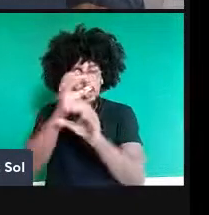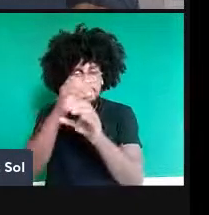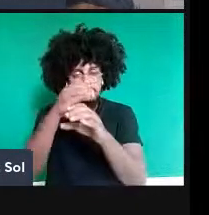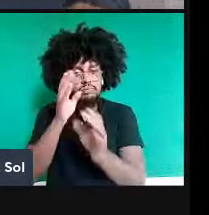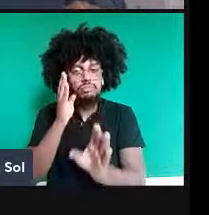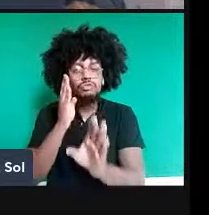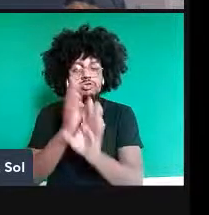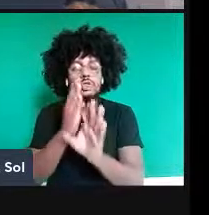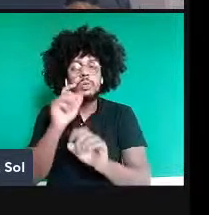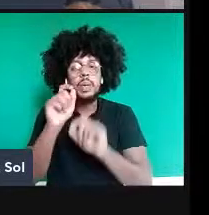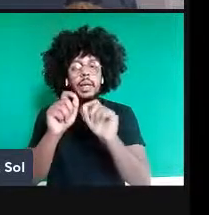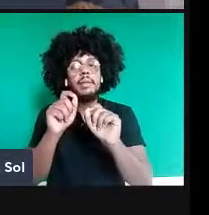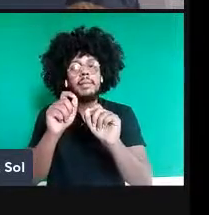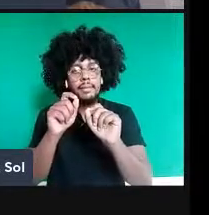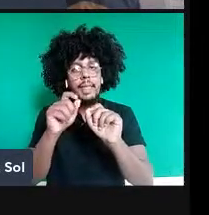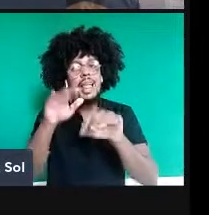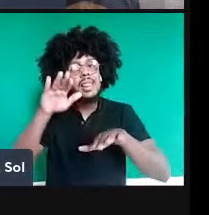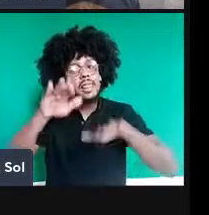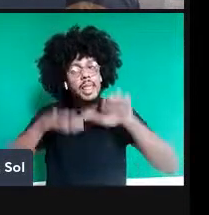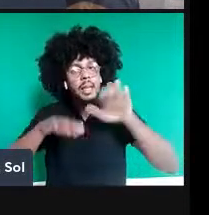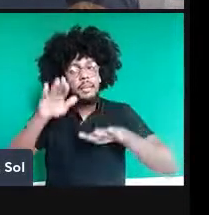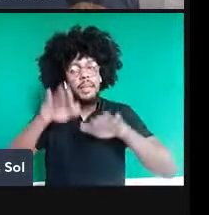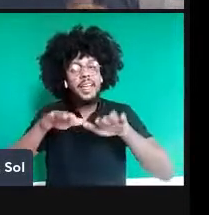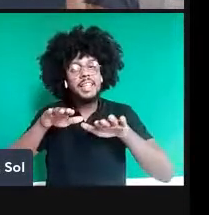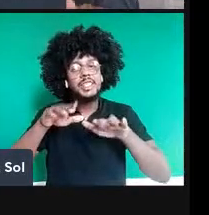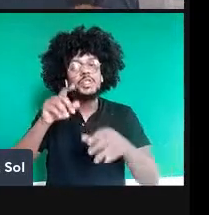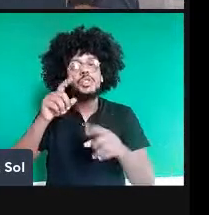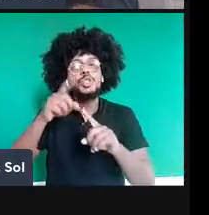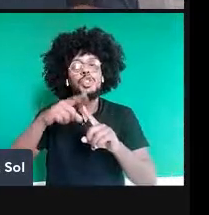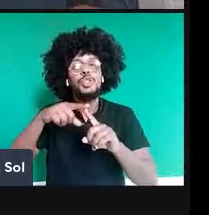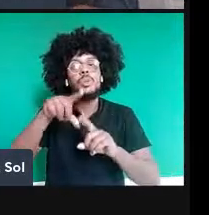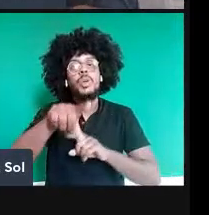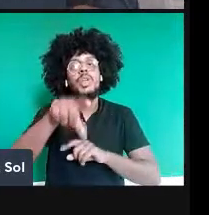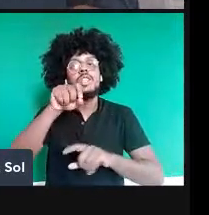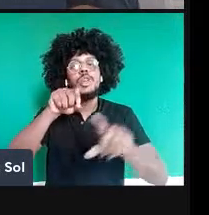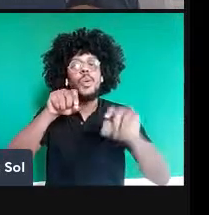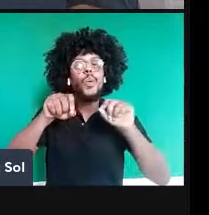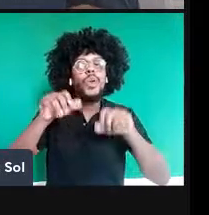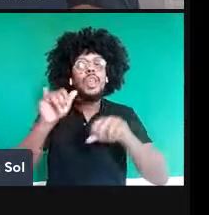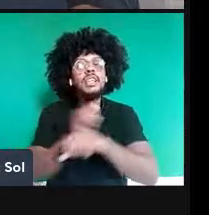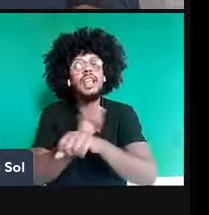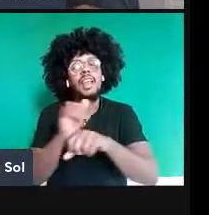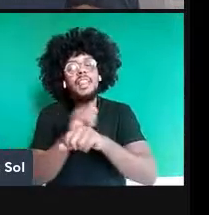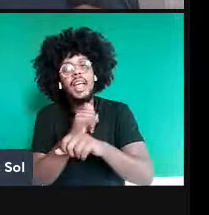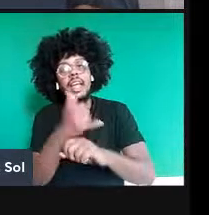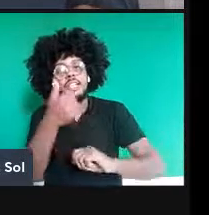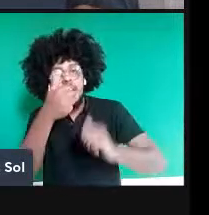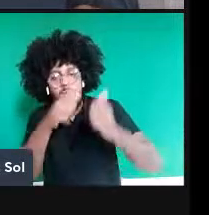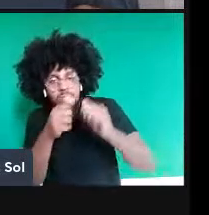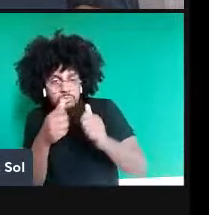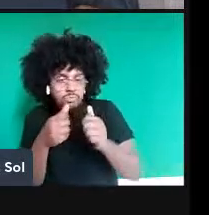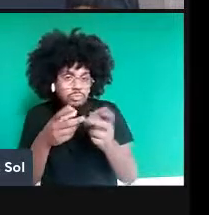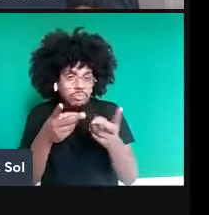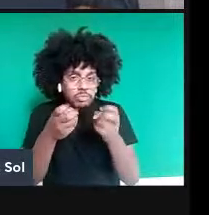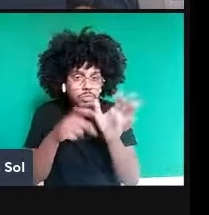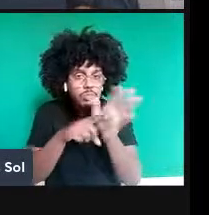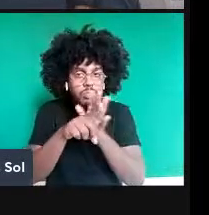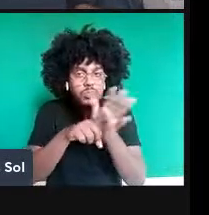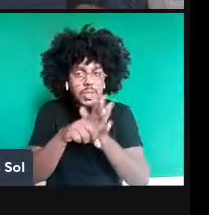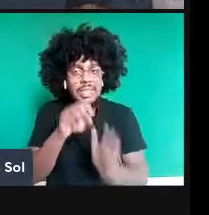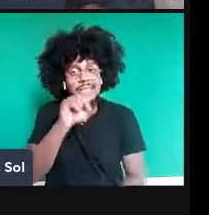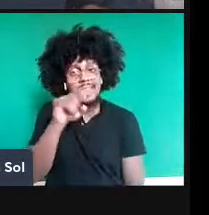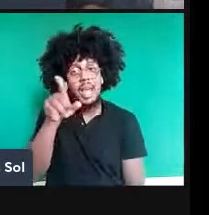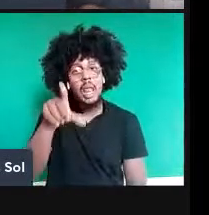passei aqui. Vá depender da escolha que ela faça de qual observável medir. Então, se ela escolhe medir o filtro azul ou o filtro vermelho, isso vai